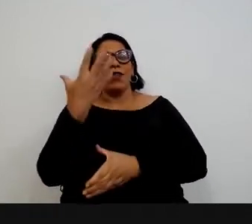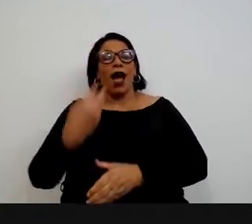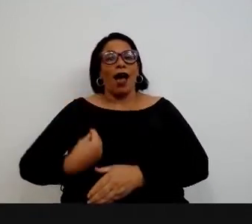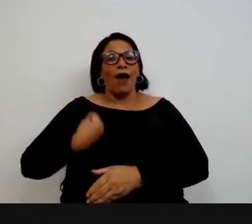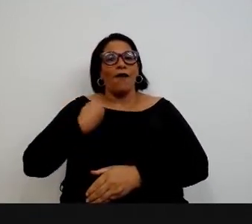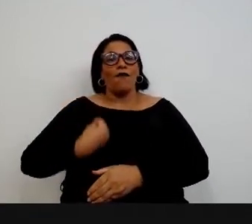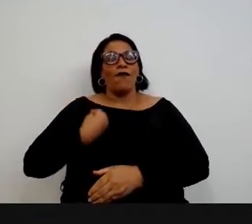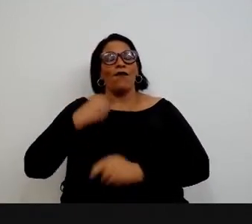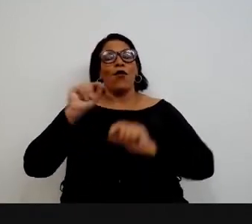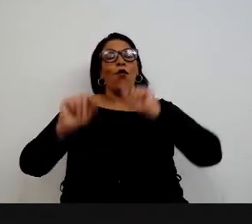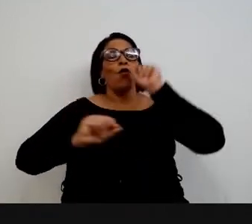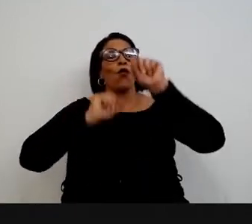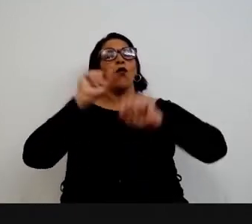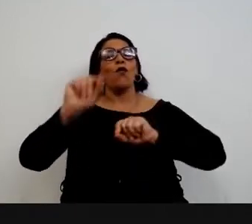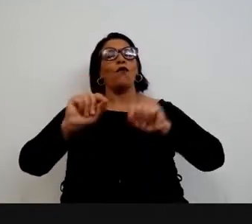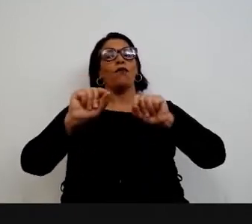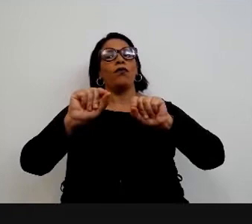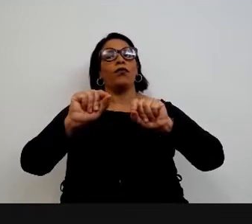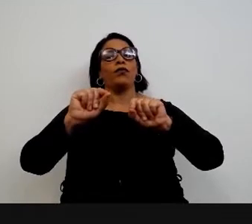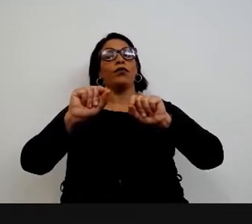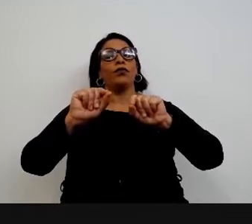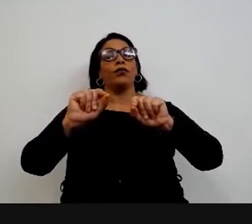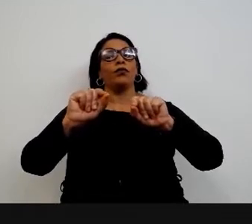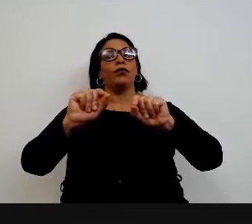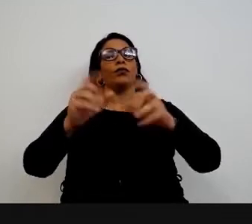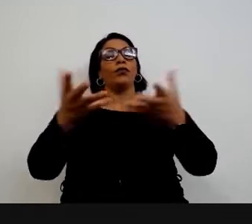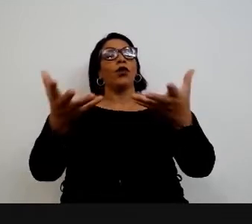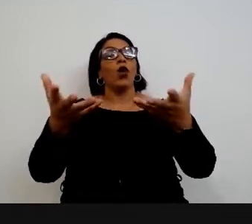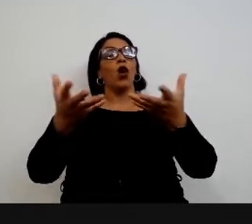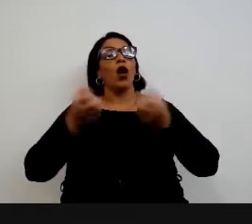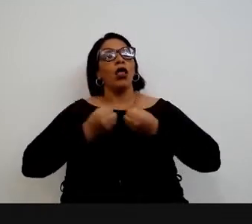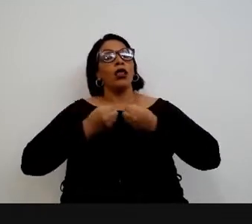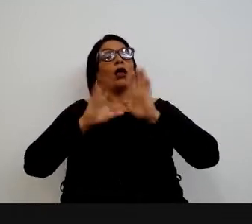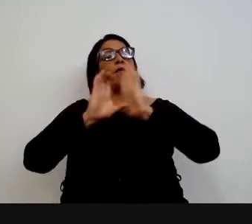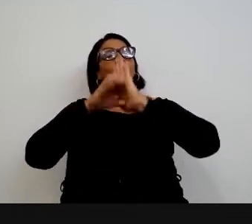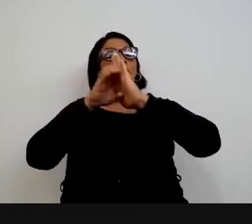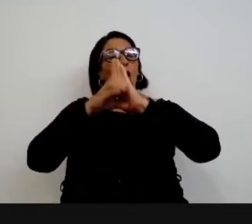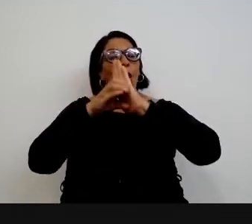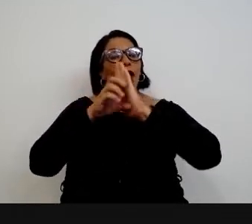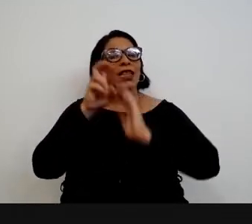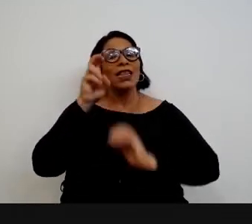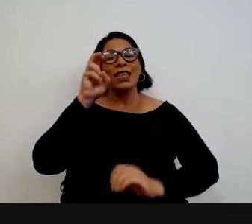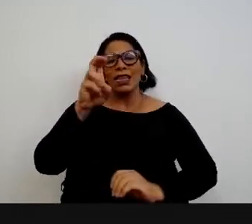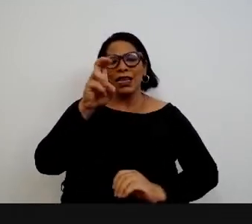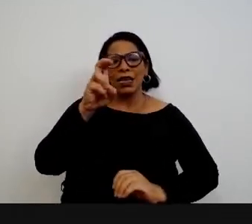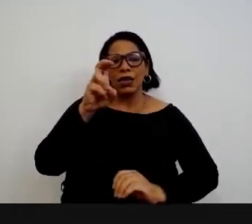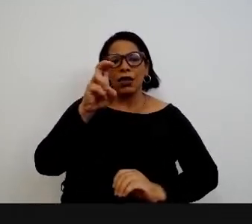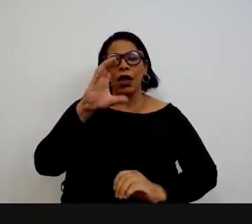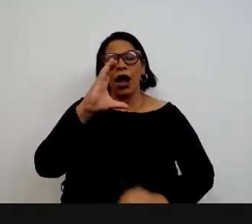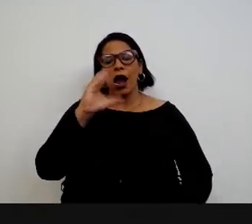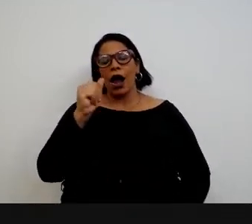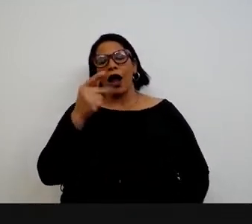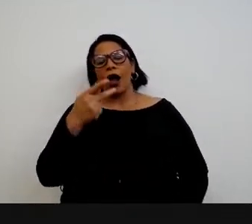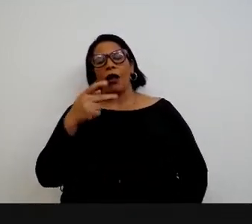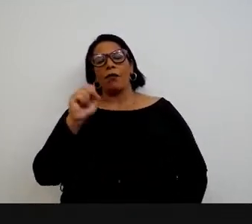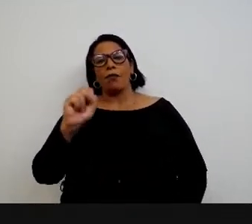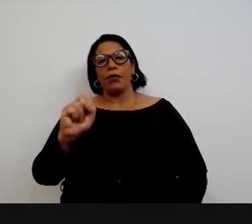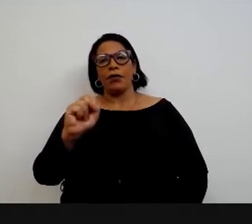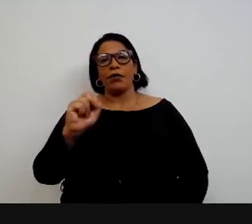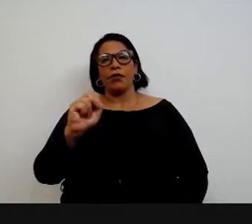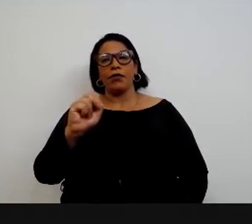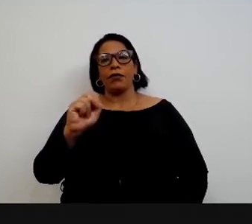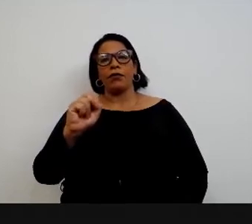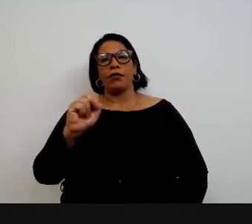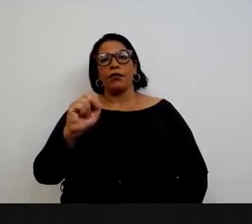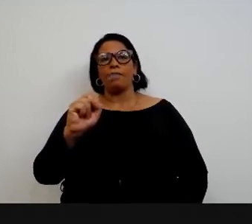coroados com o recebimento do conceito 5 da CAPES, neste